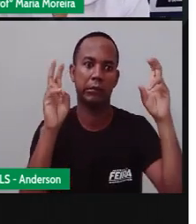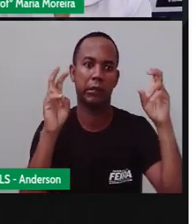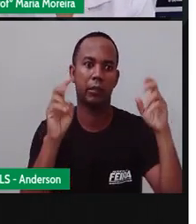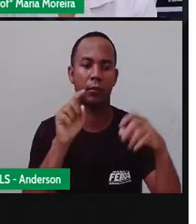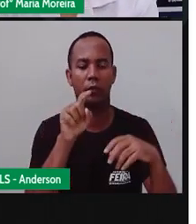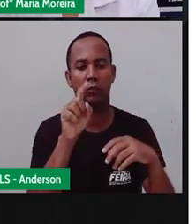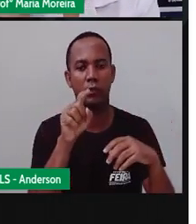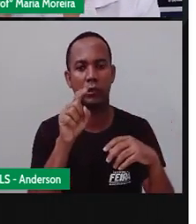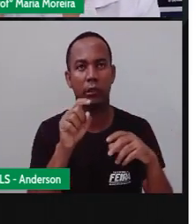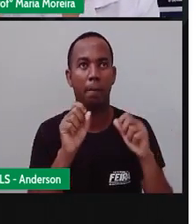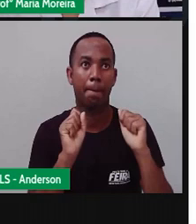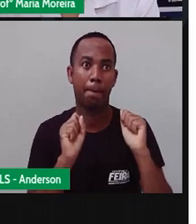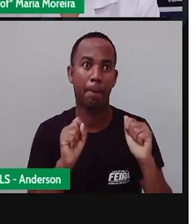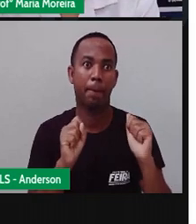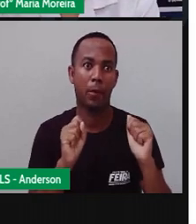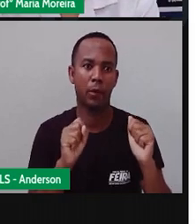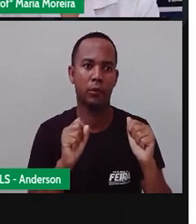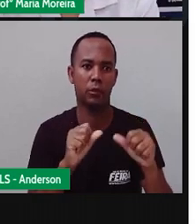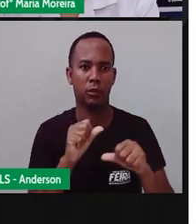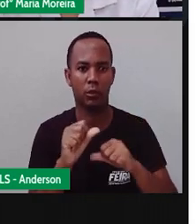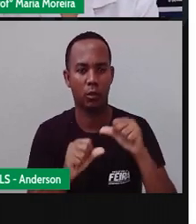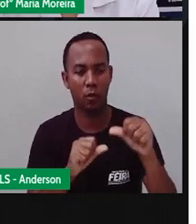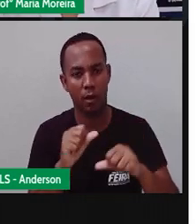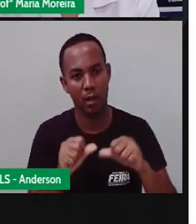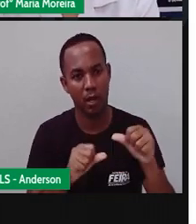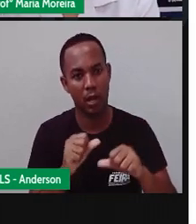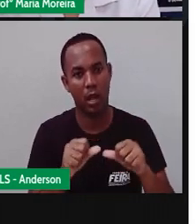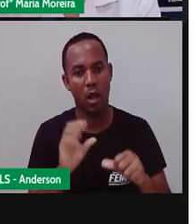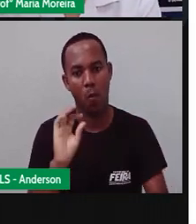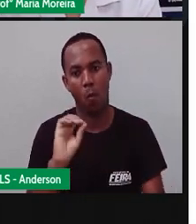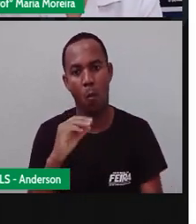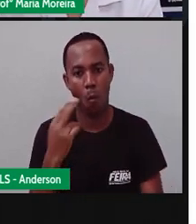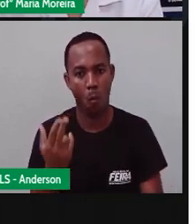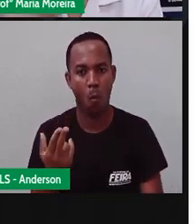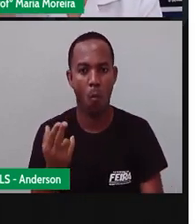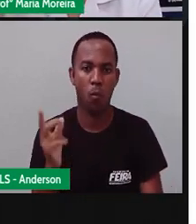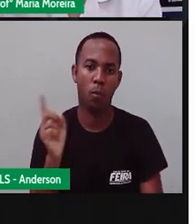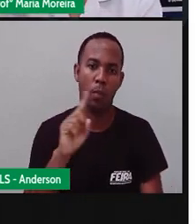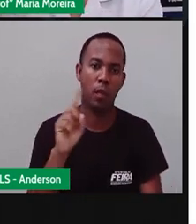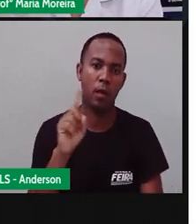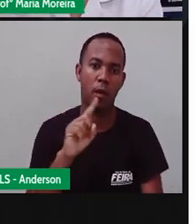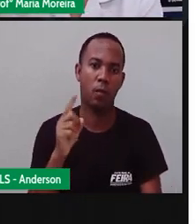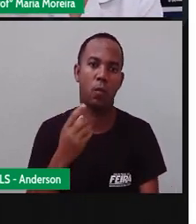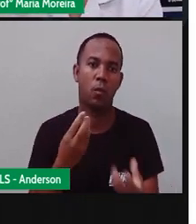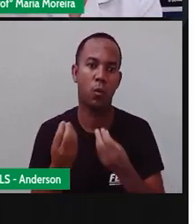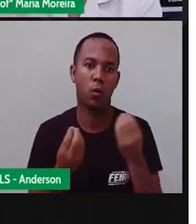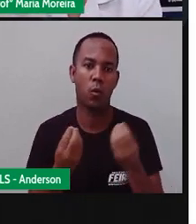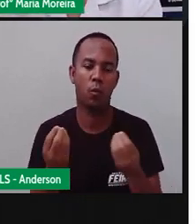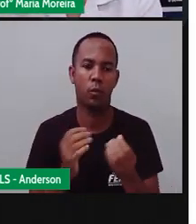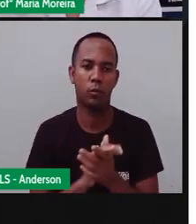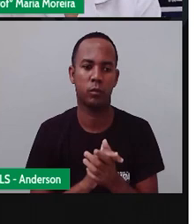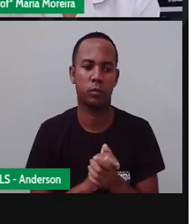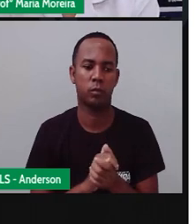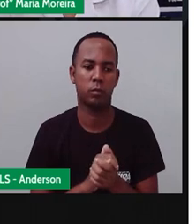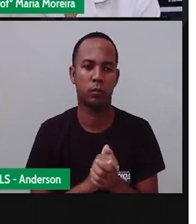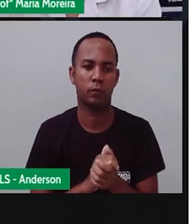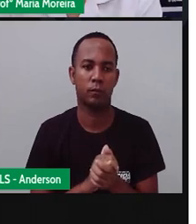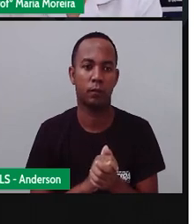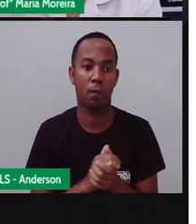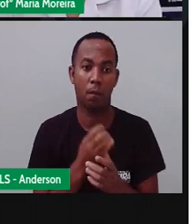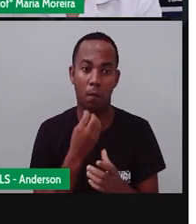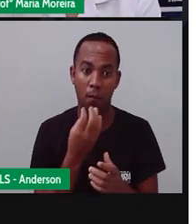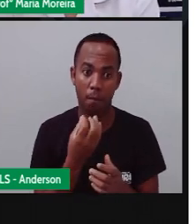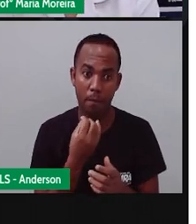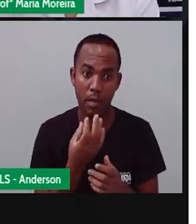que podemos reformar a natureza? Será que esse modificar a paisagem faz